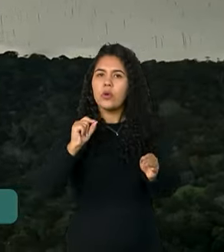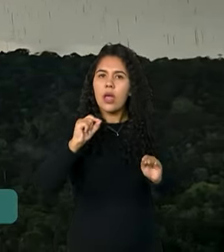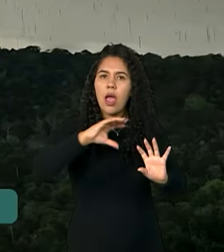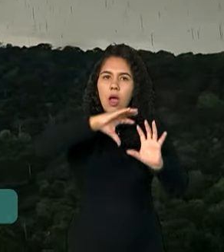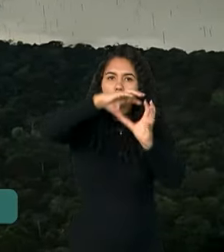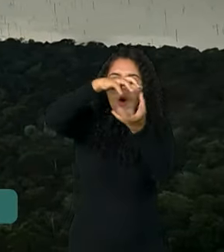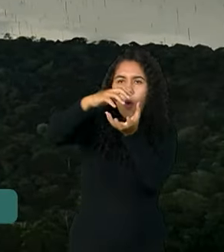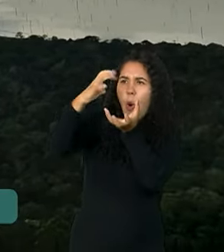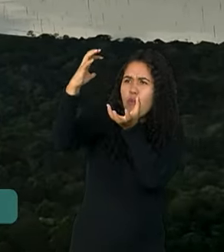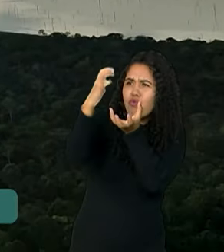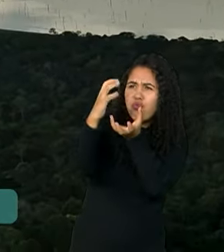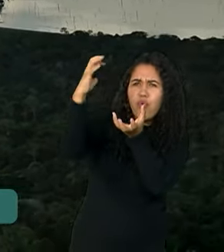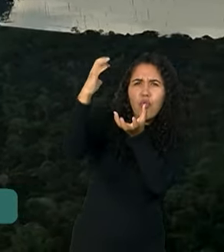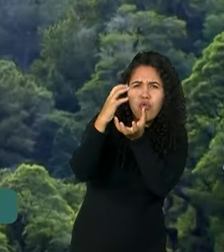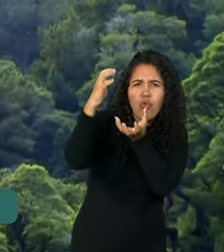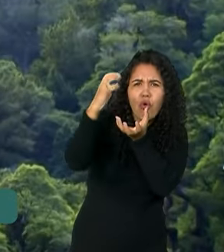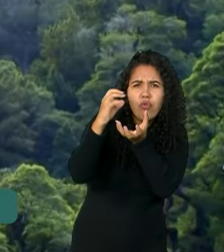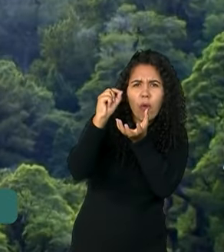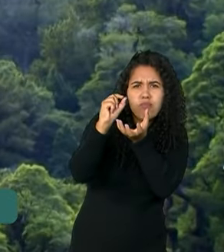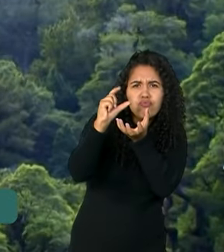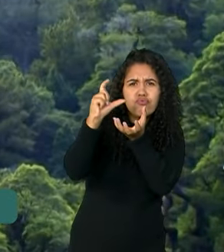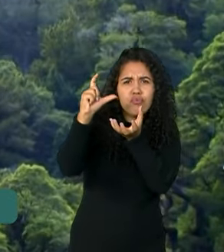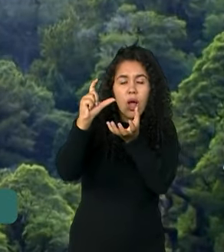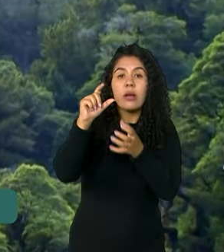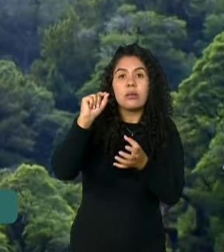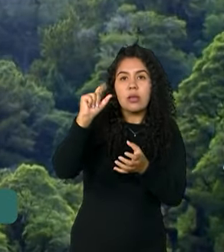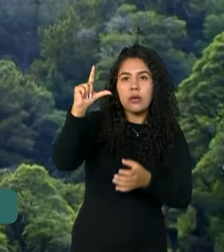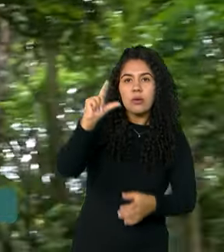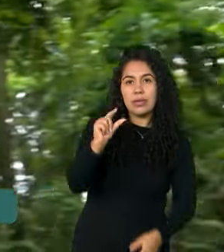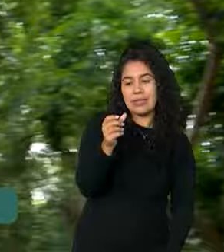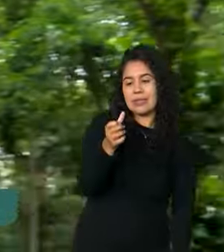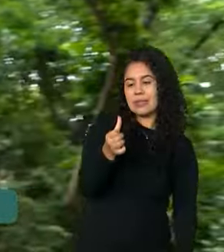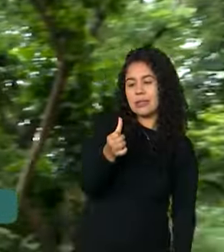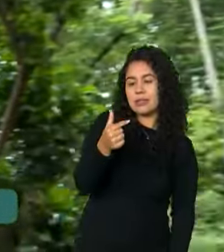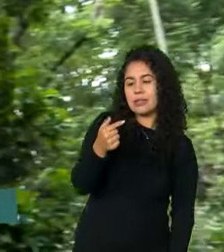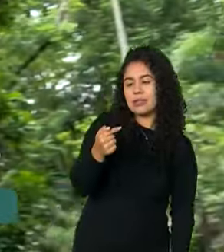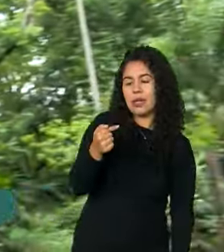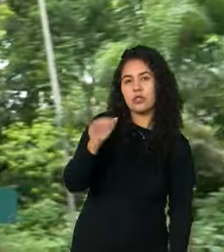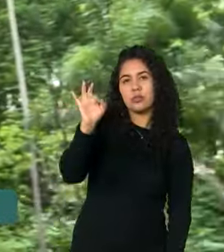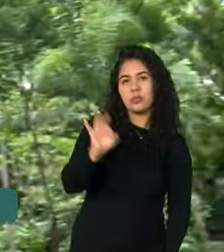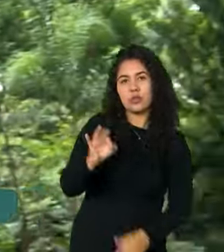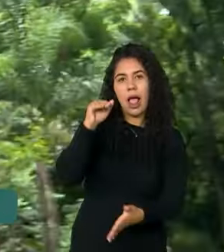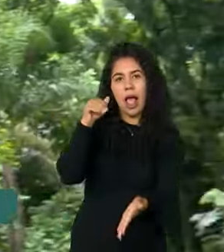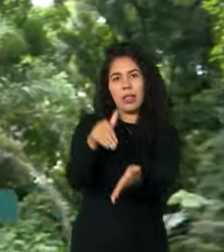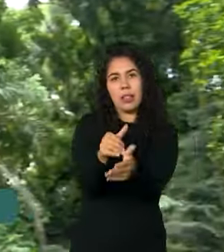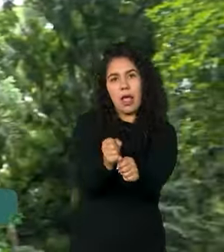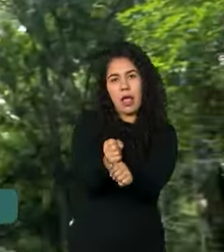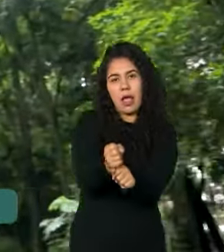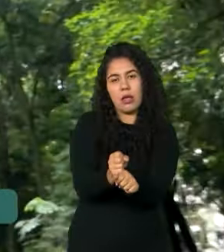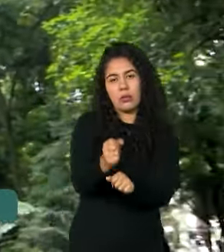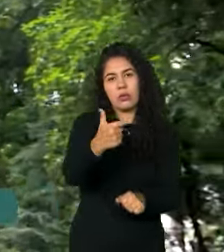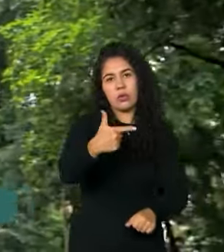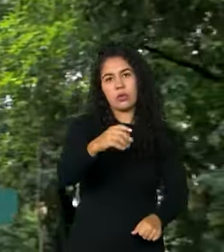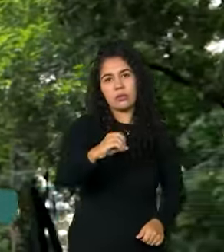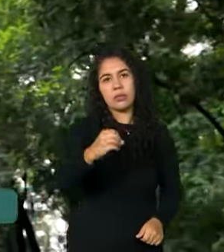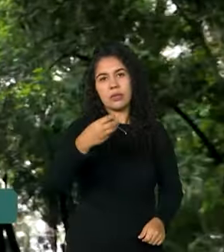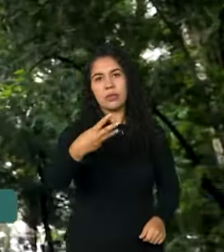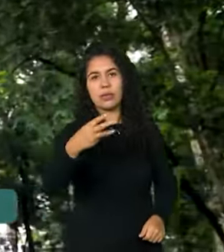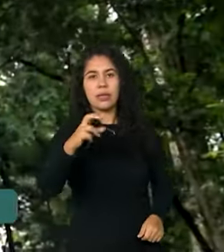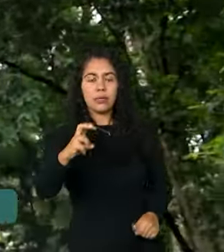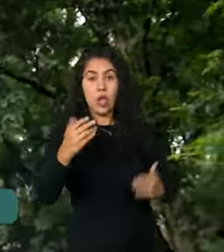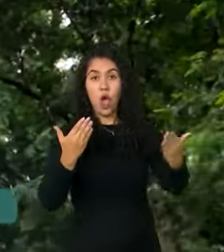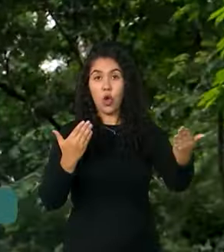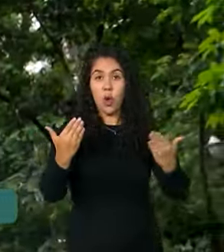efeito estufa de até 67% em 2035 comparada ao ano de 2005.